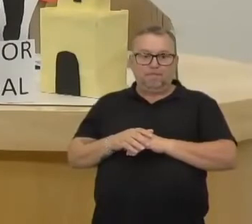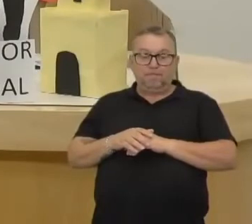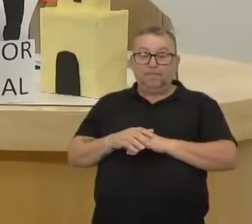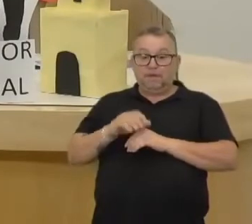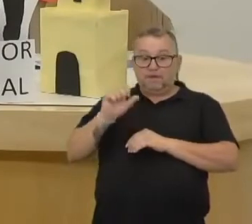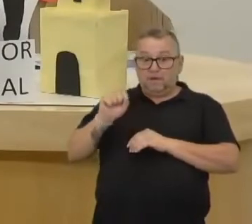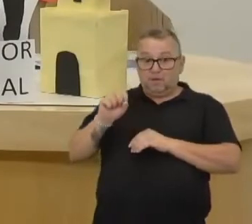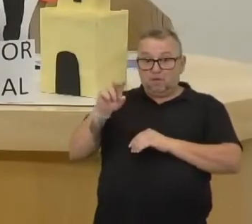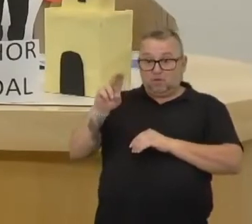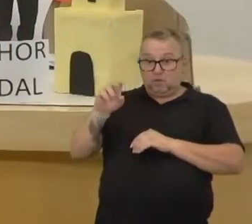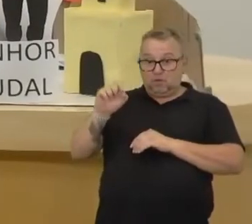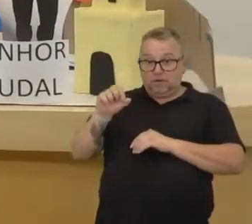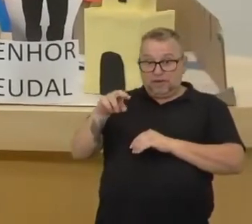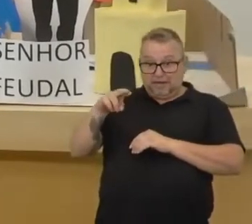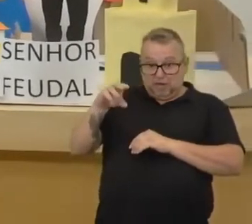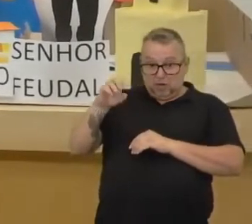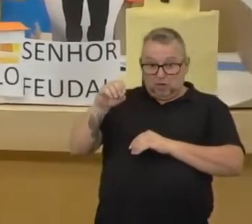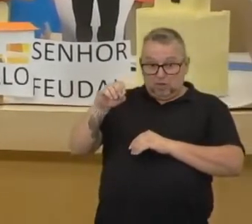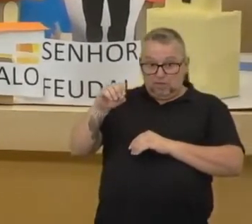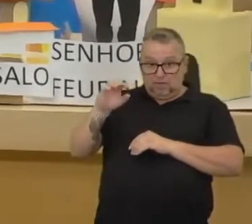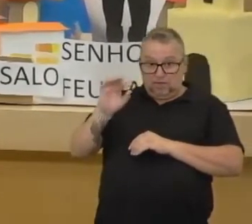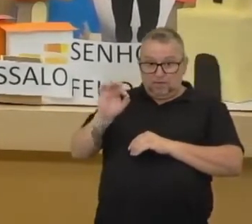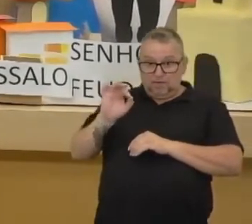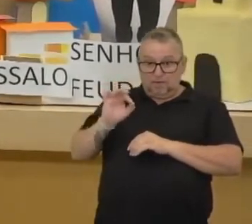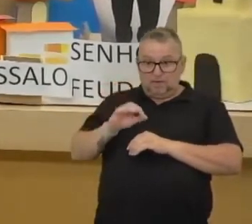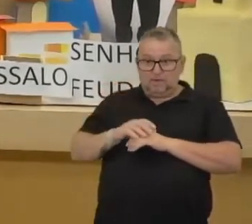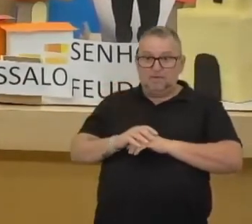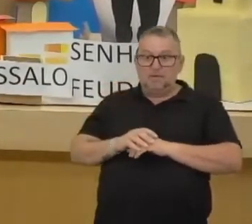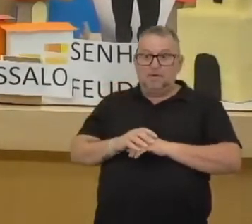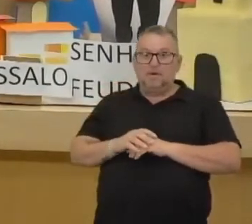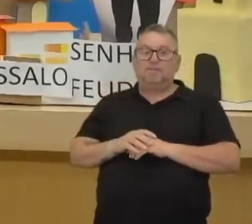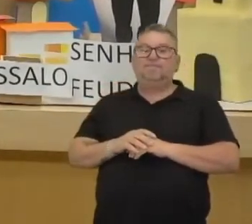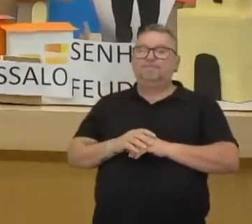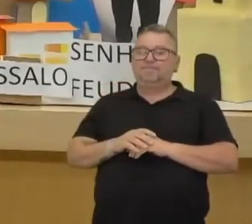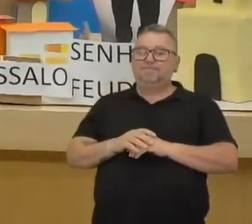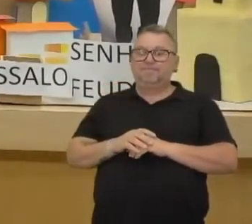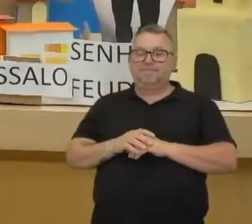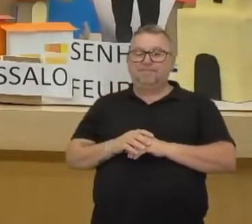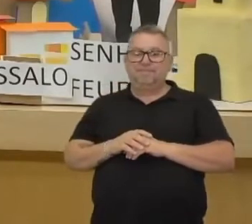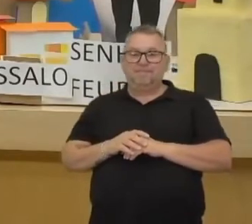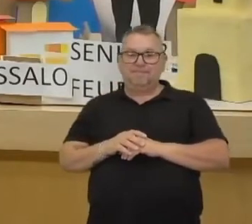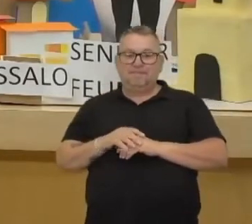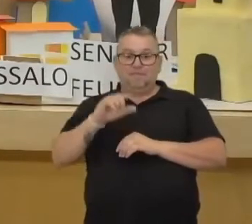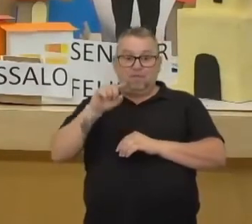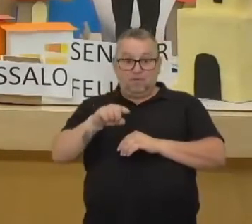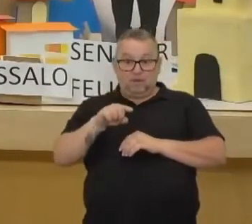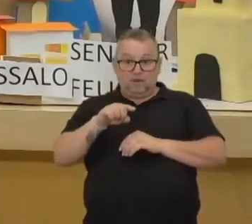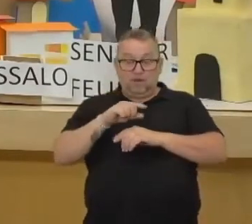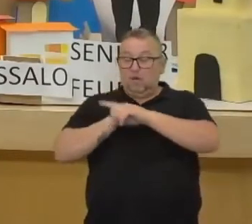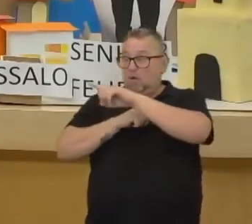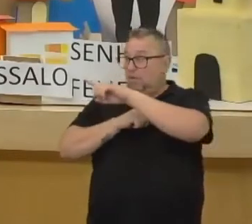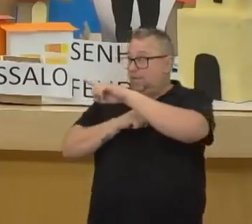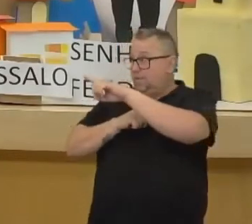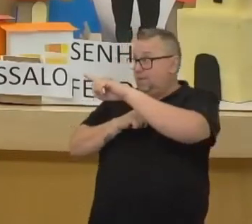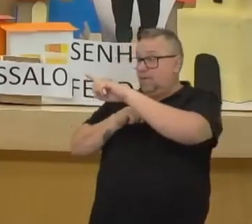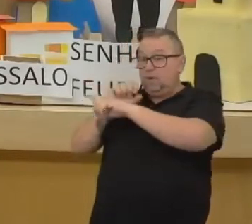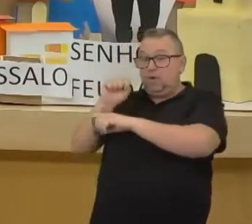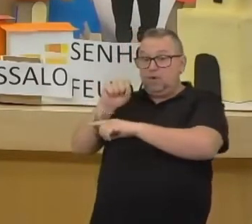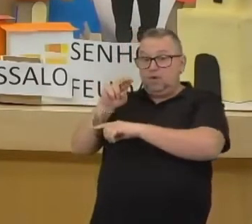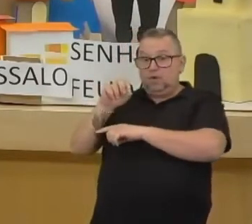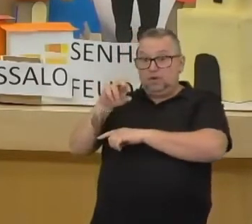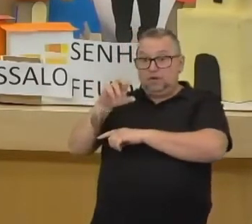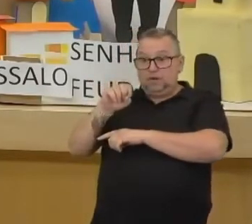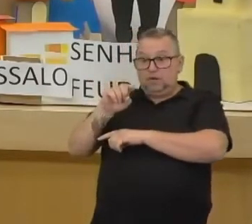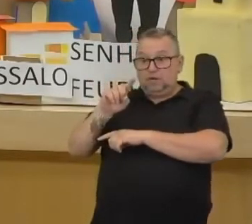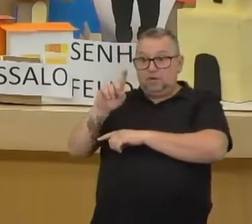é o suzerano, dá para abrir aqui um pouquinho? Isso, obrigada. Ó, se esse daqui é o suzerano e esse